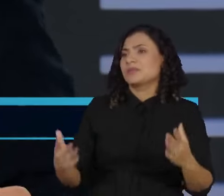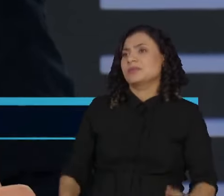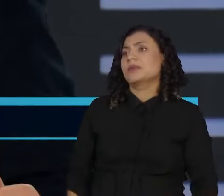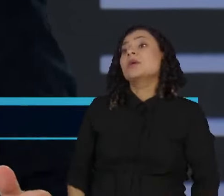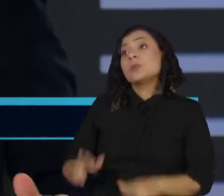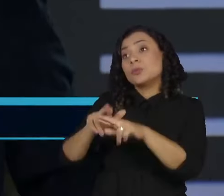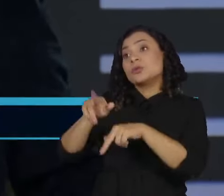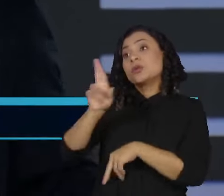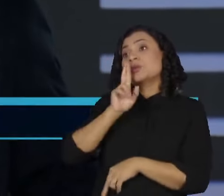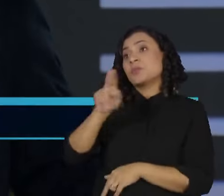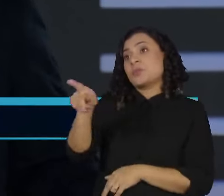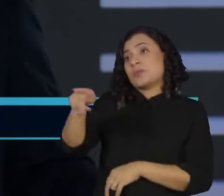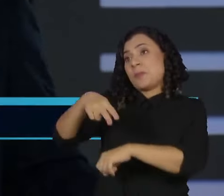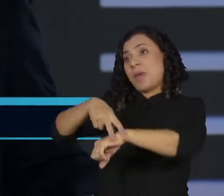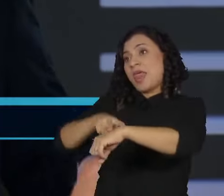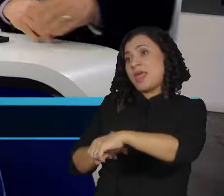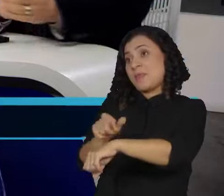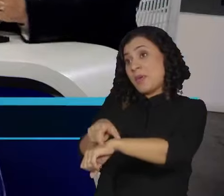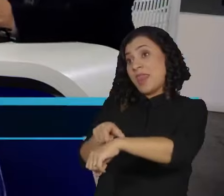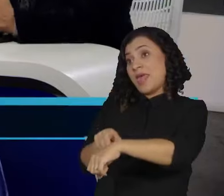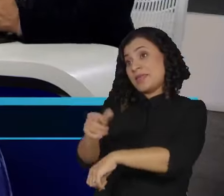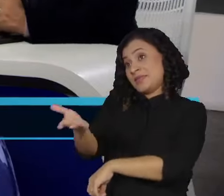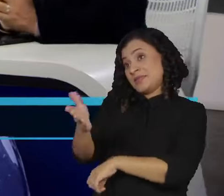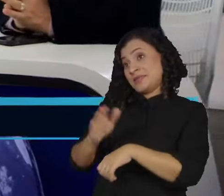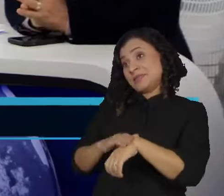que vai responder, não sou eu. Obrigada.